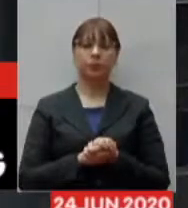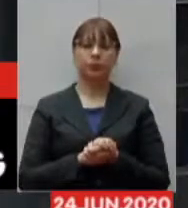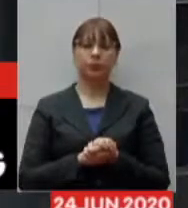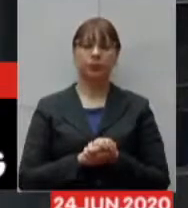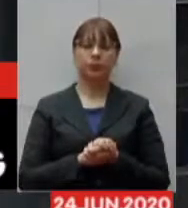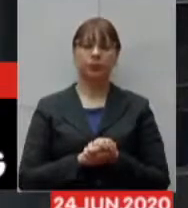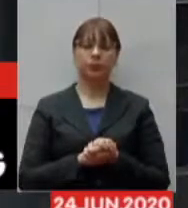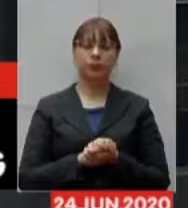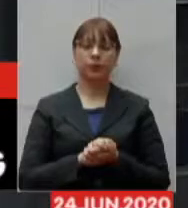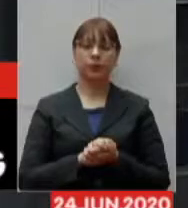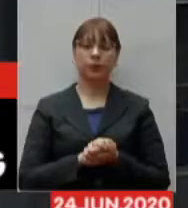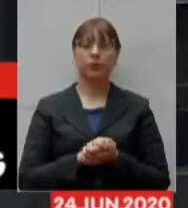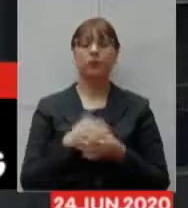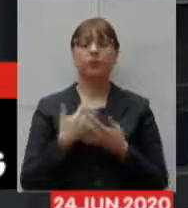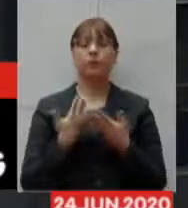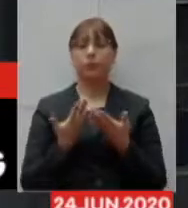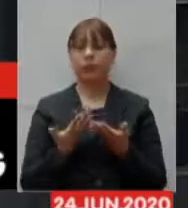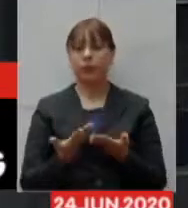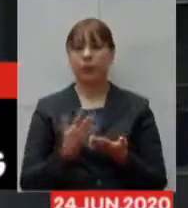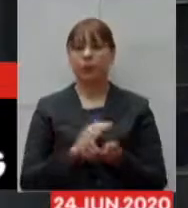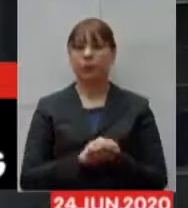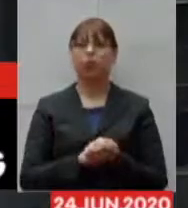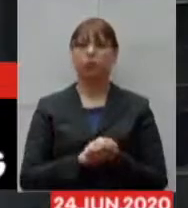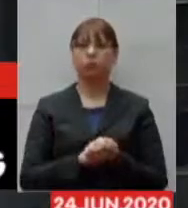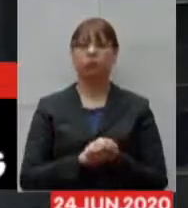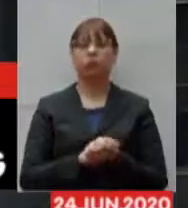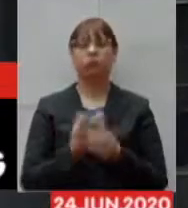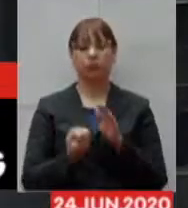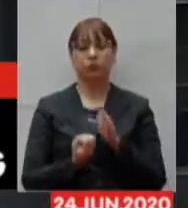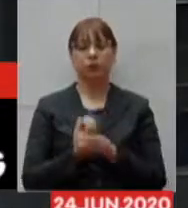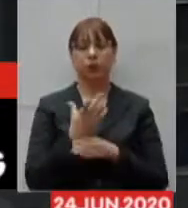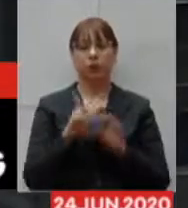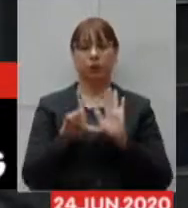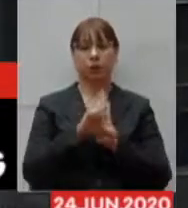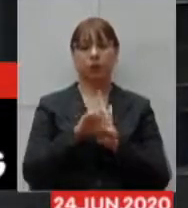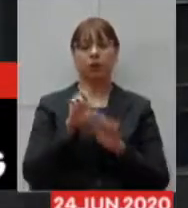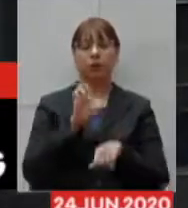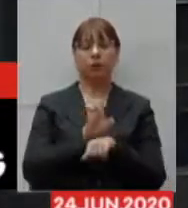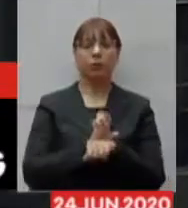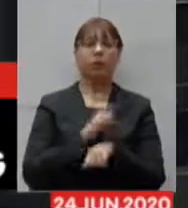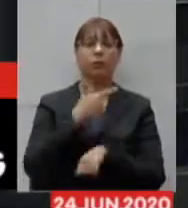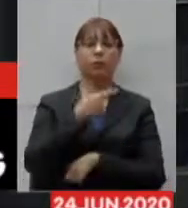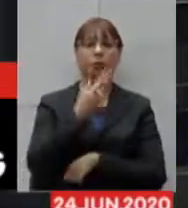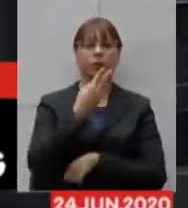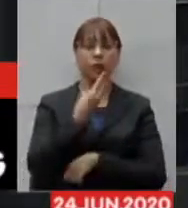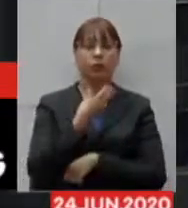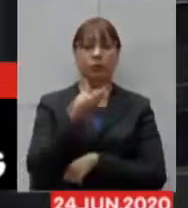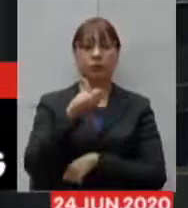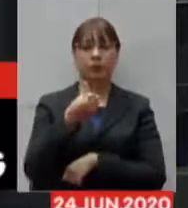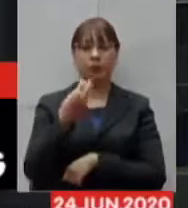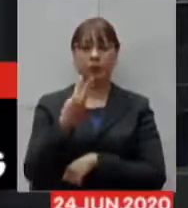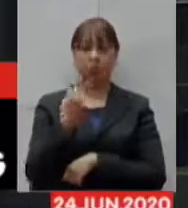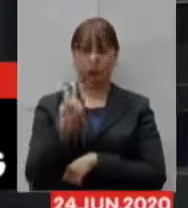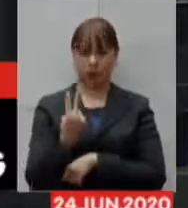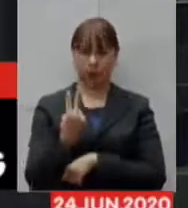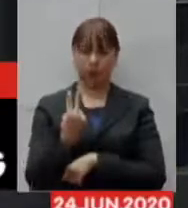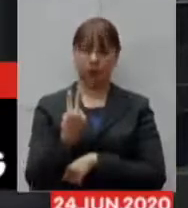Bom, então foi feita a Lei Estadual nº 23.632, que